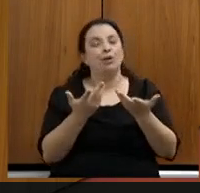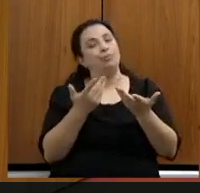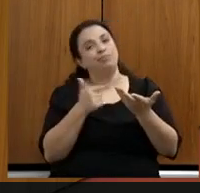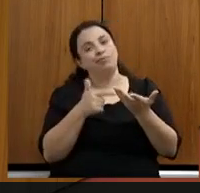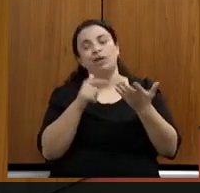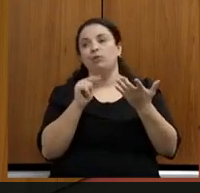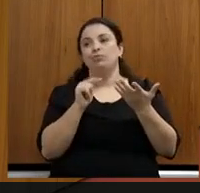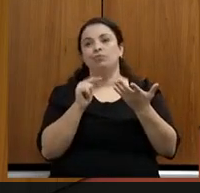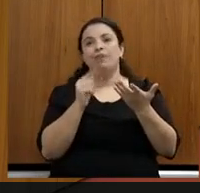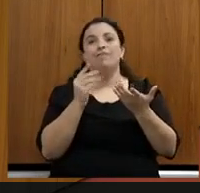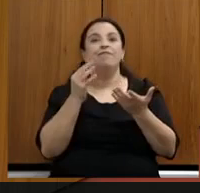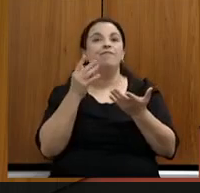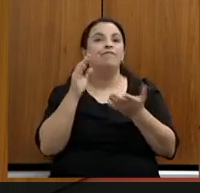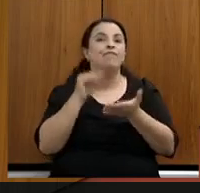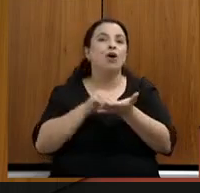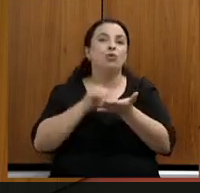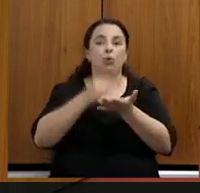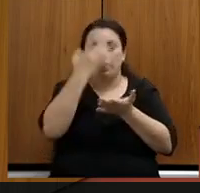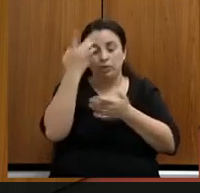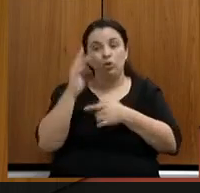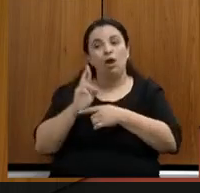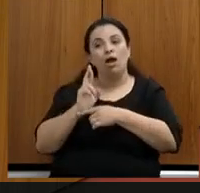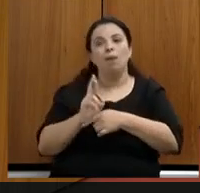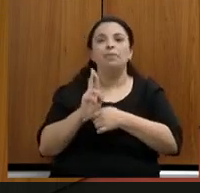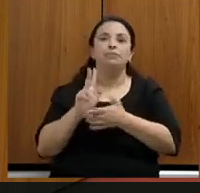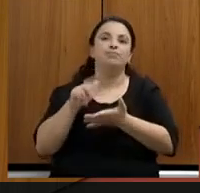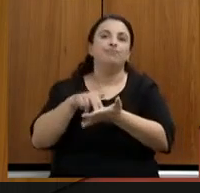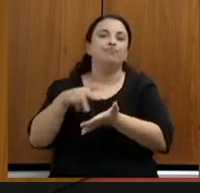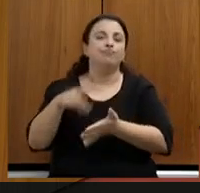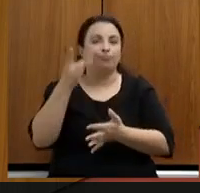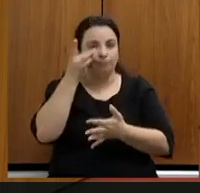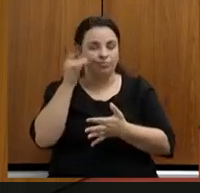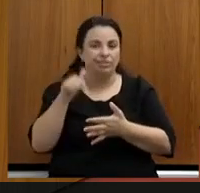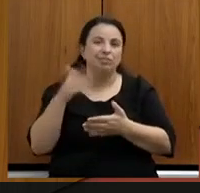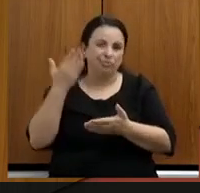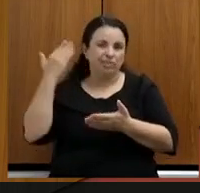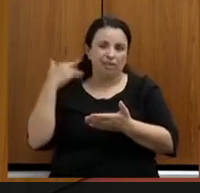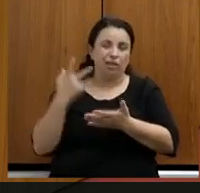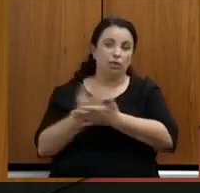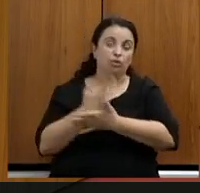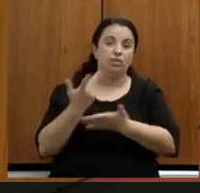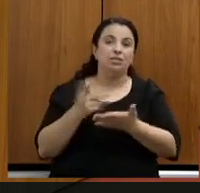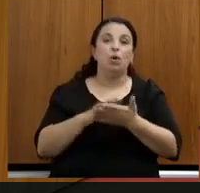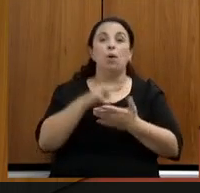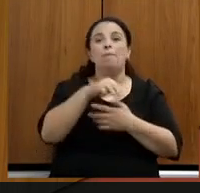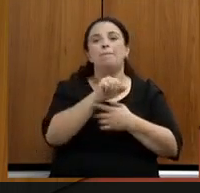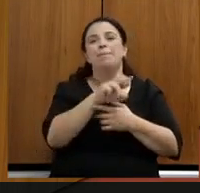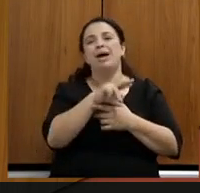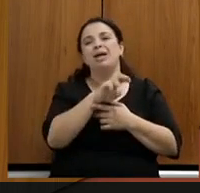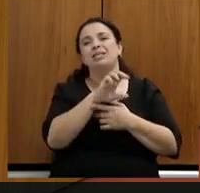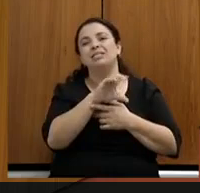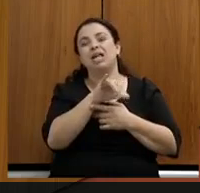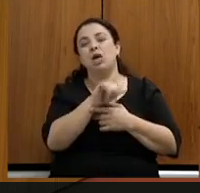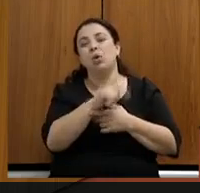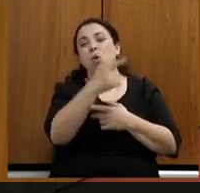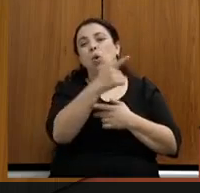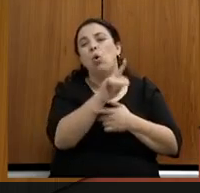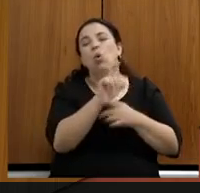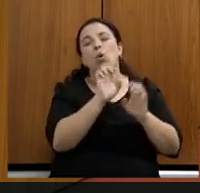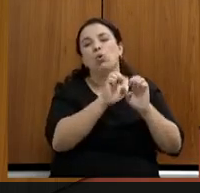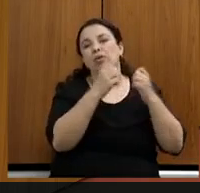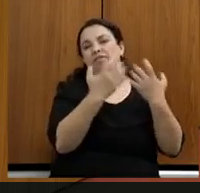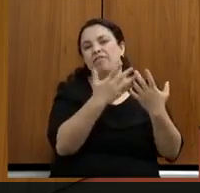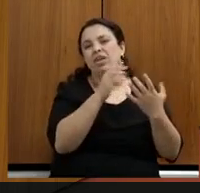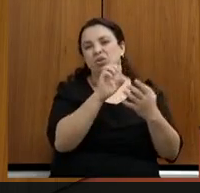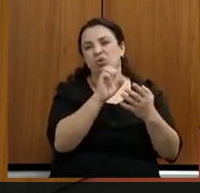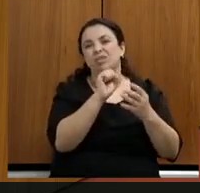representado. O Marcelo estava no simpósio da Associação Brasileira de Recursos Ídicos, mas ficamos aqui à